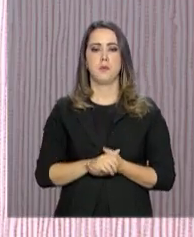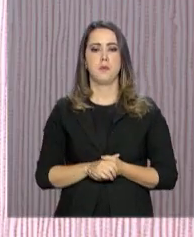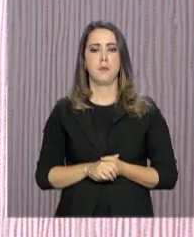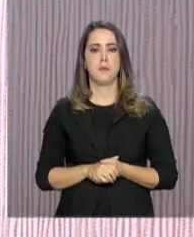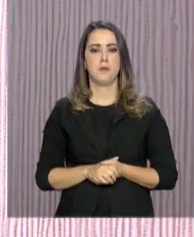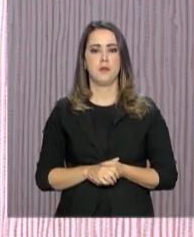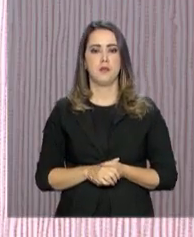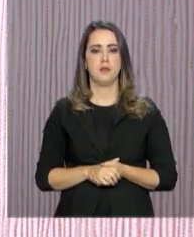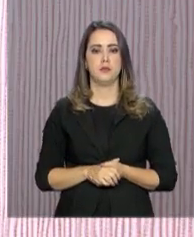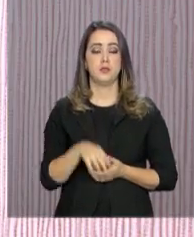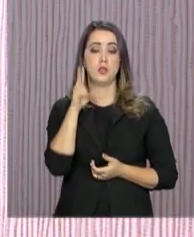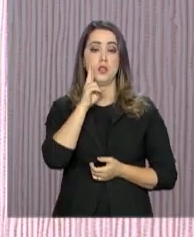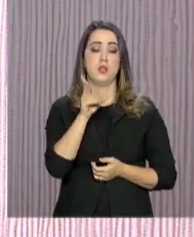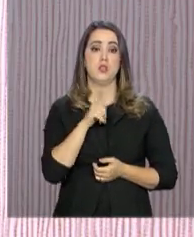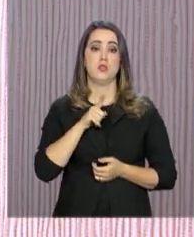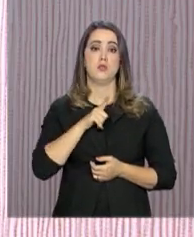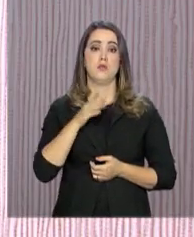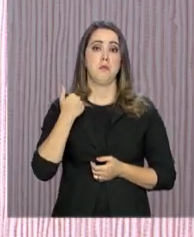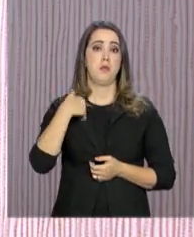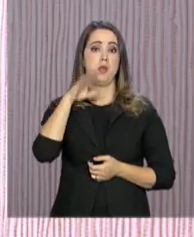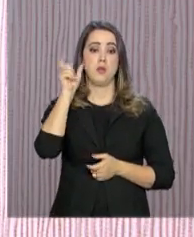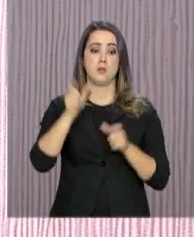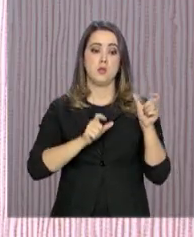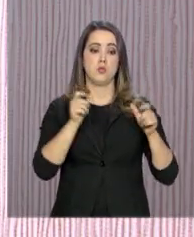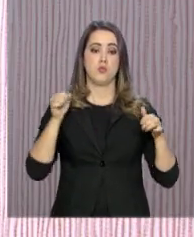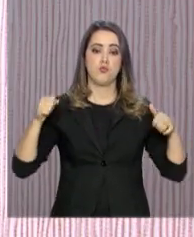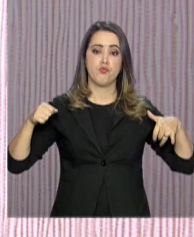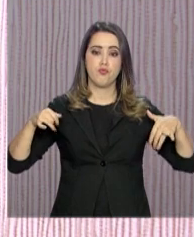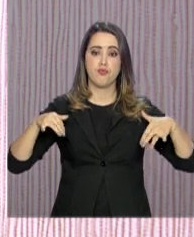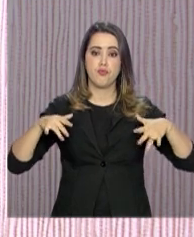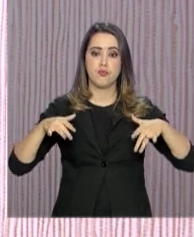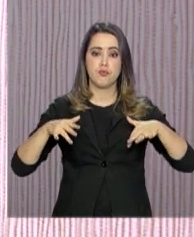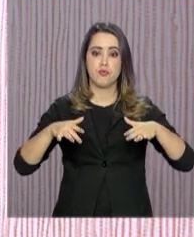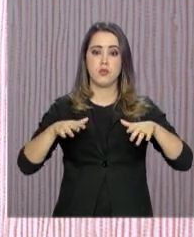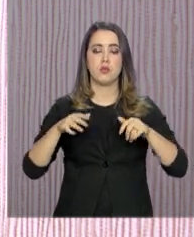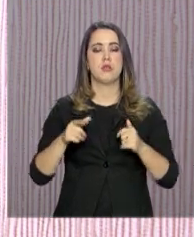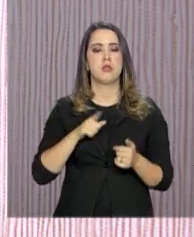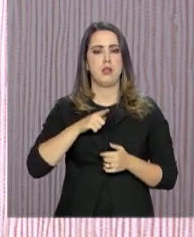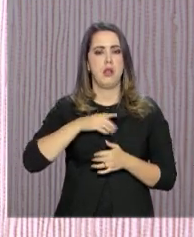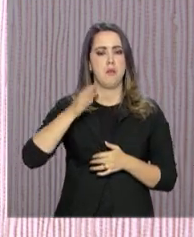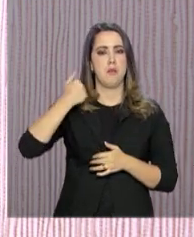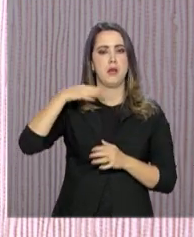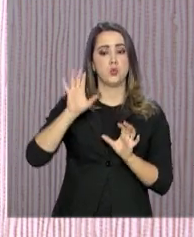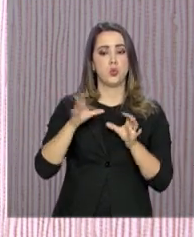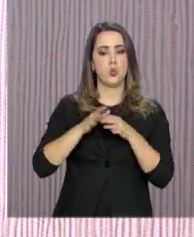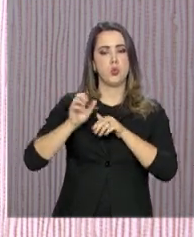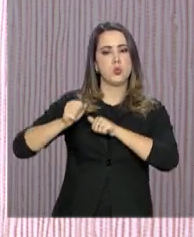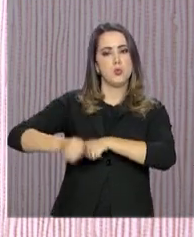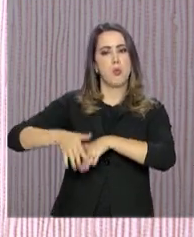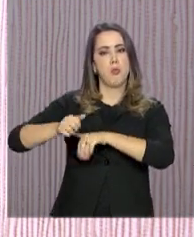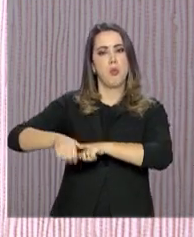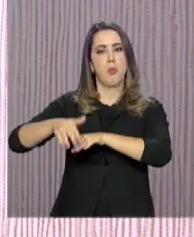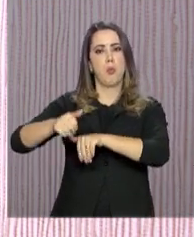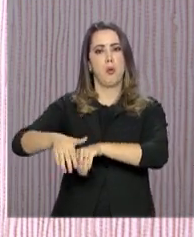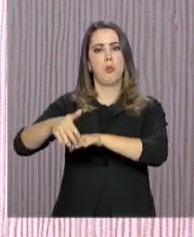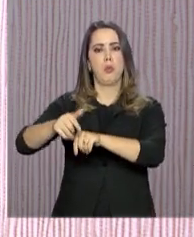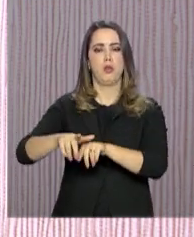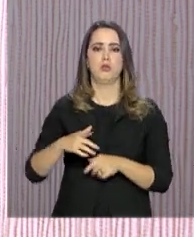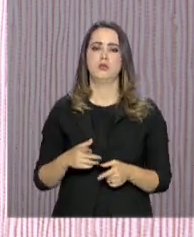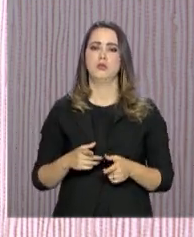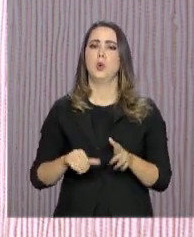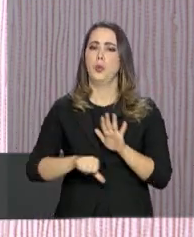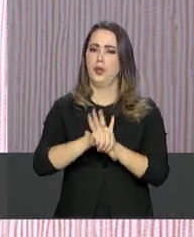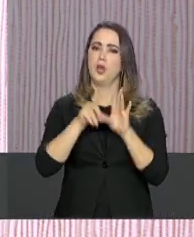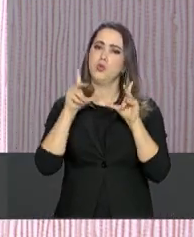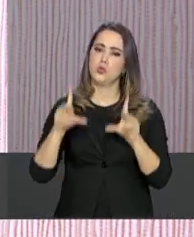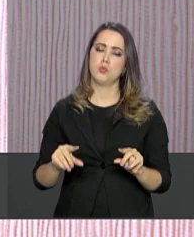principalmente quando tem um maior fluxo de tropas nas ruas, passando e tal, a criminalidade reduz bastante.